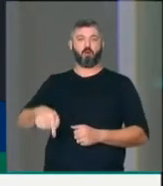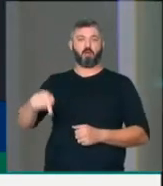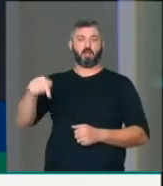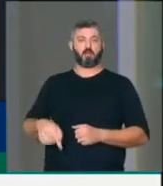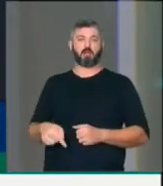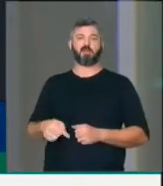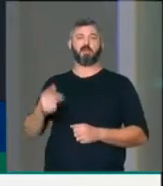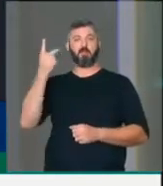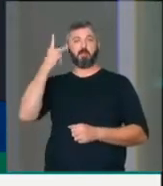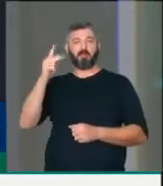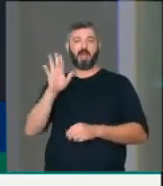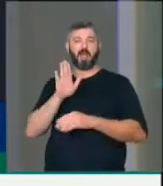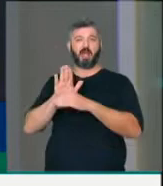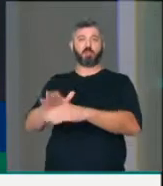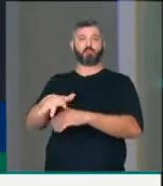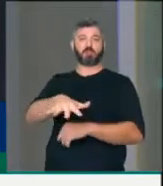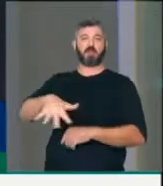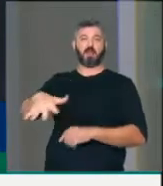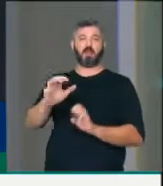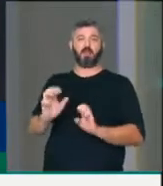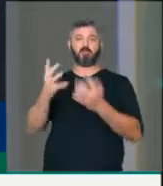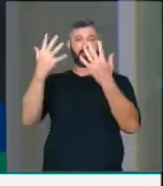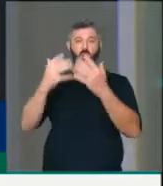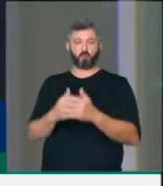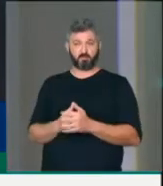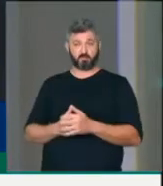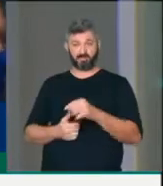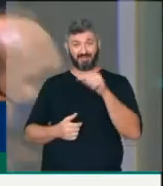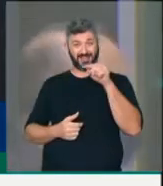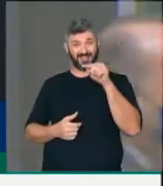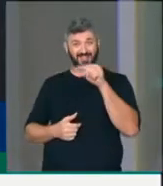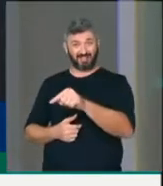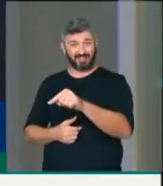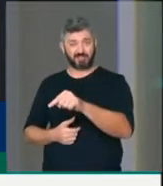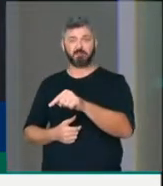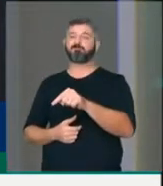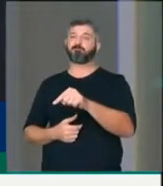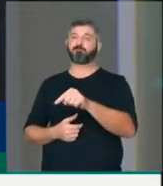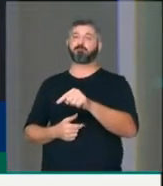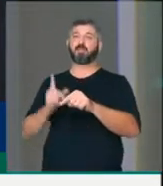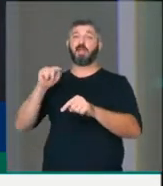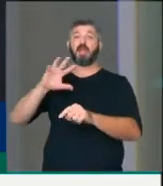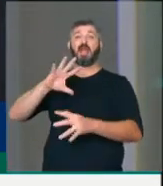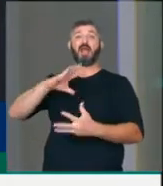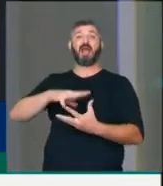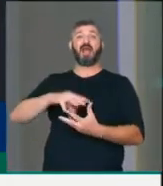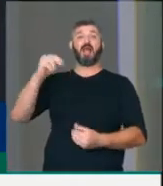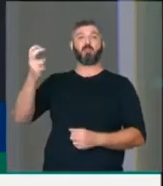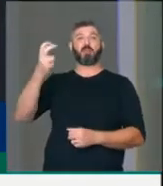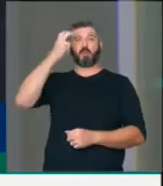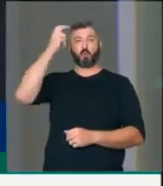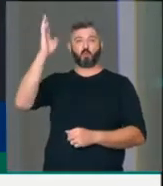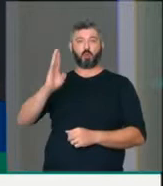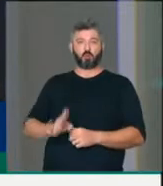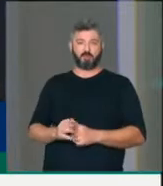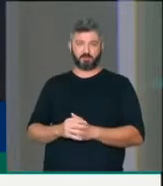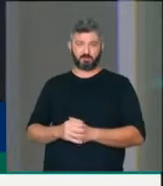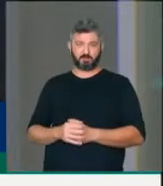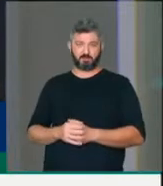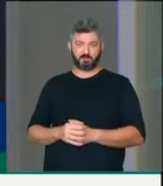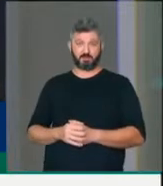Povo para socorrer esse setor. Esse setor que é a alma da cultura do nosso país.